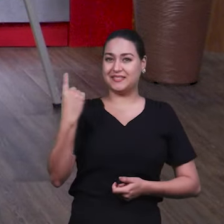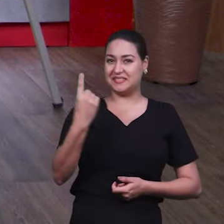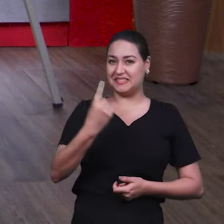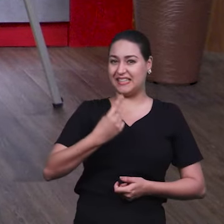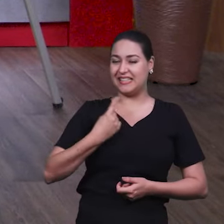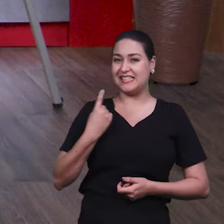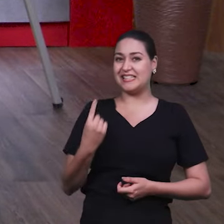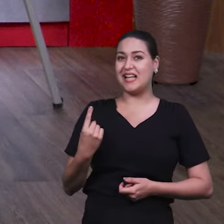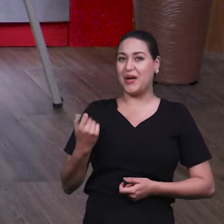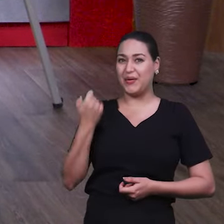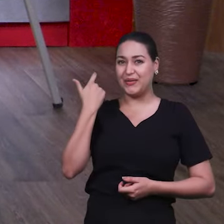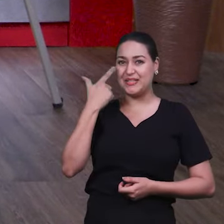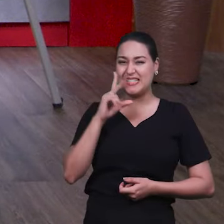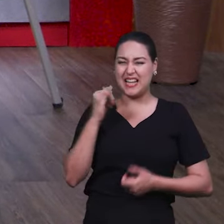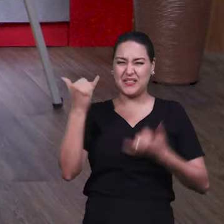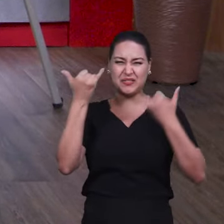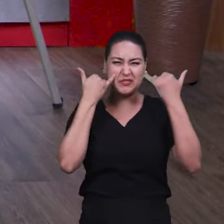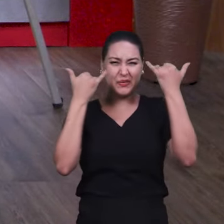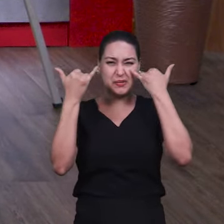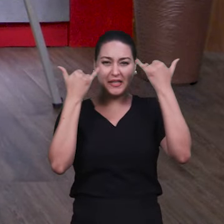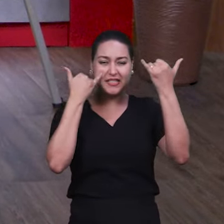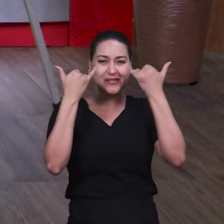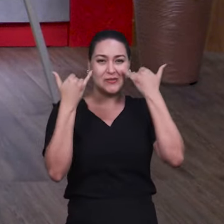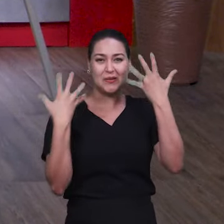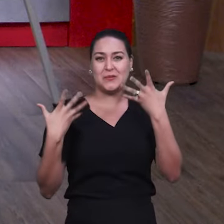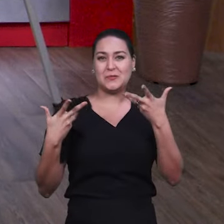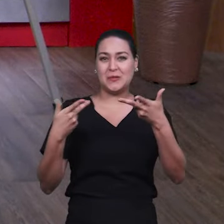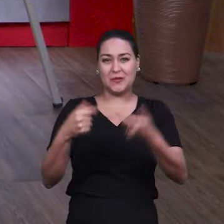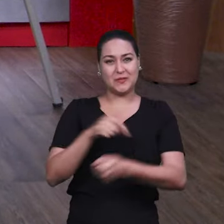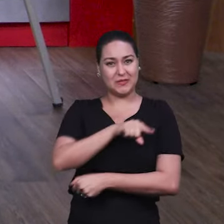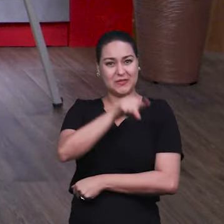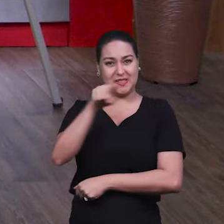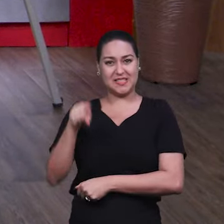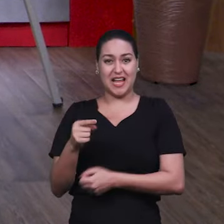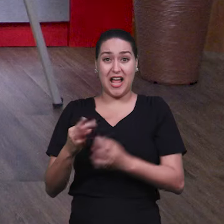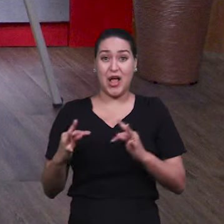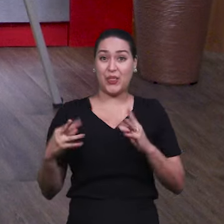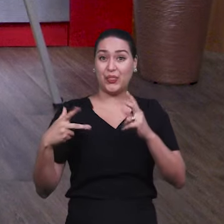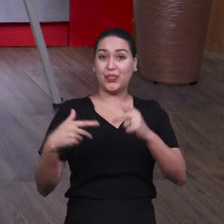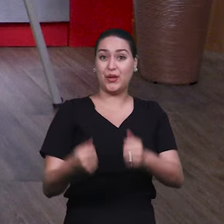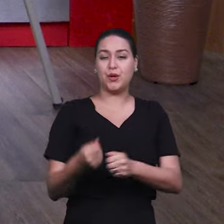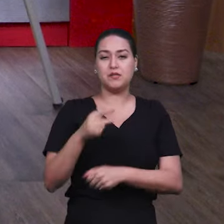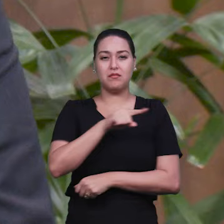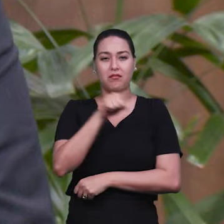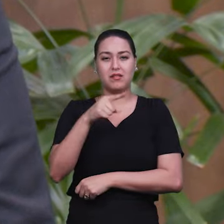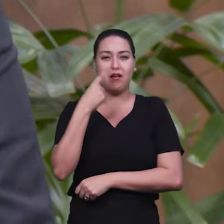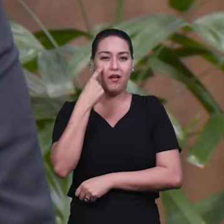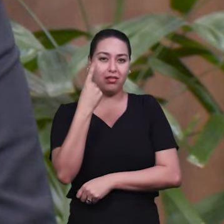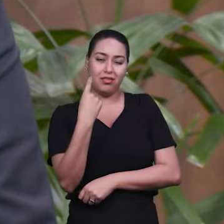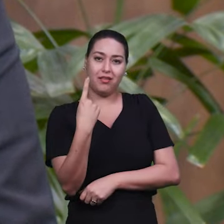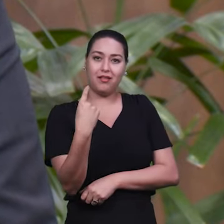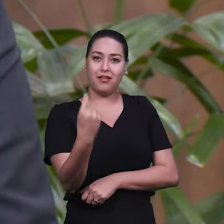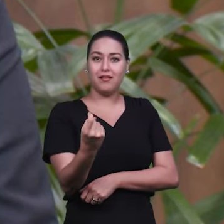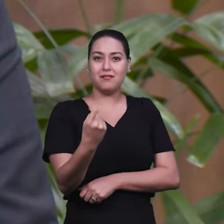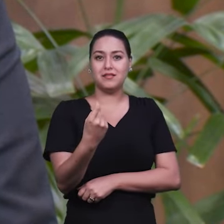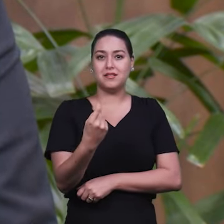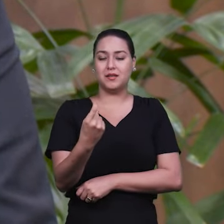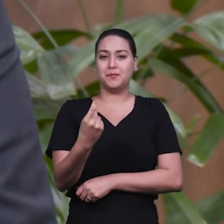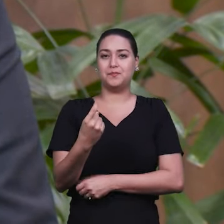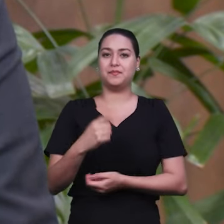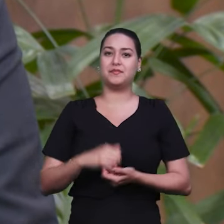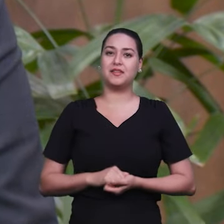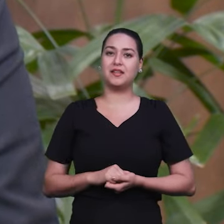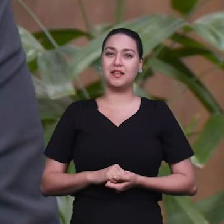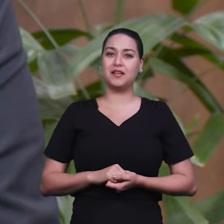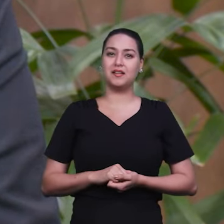vocês informações muito valiosas a todos aqueles que têm interesse. Nós temos aqui um público,